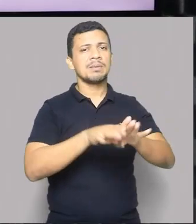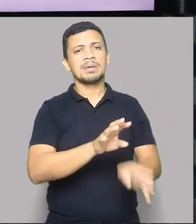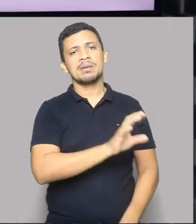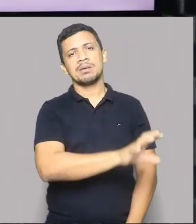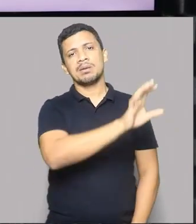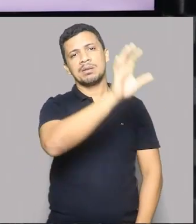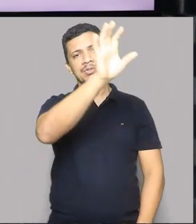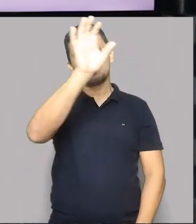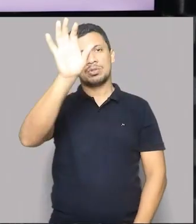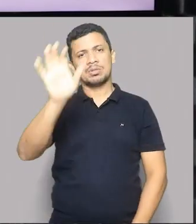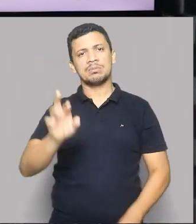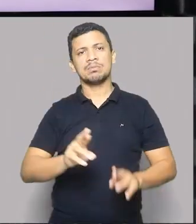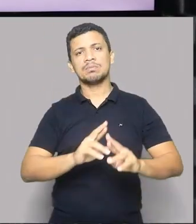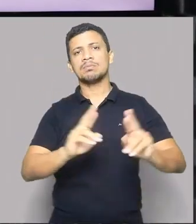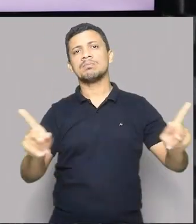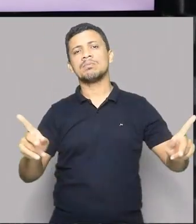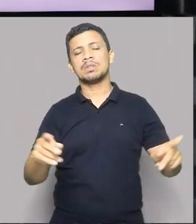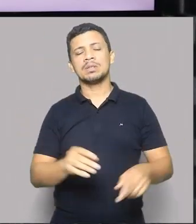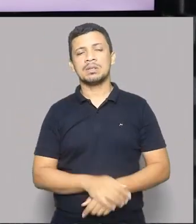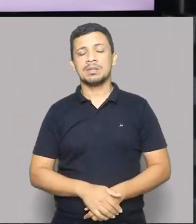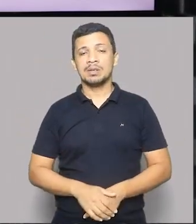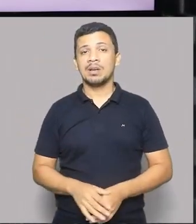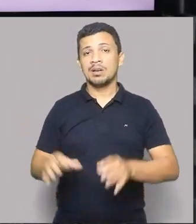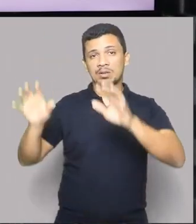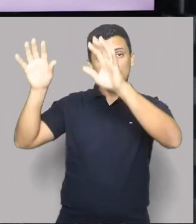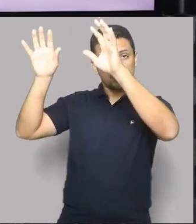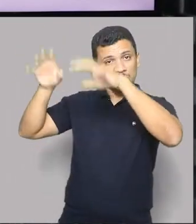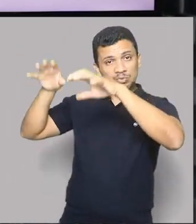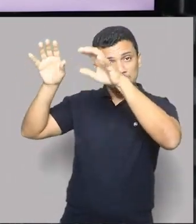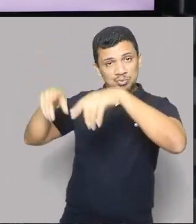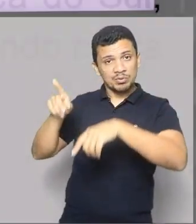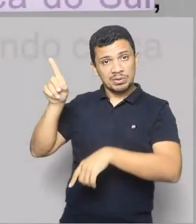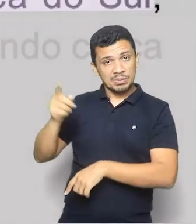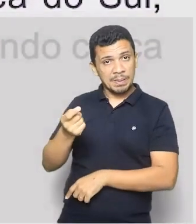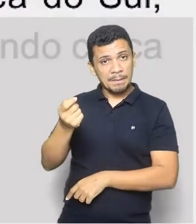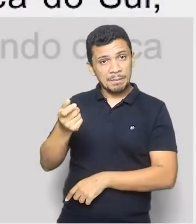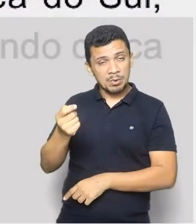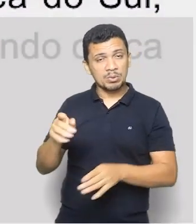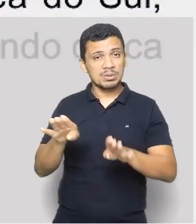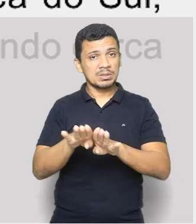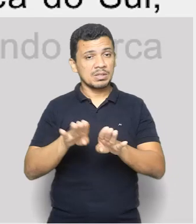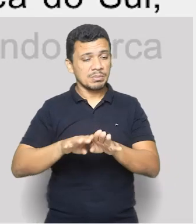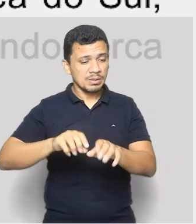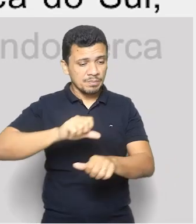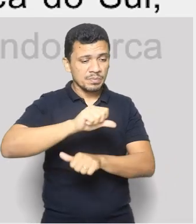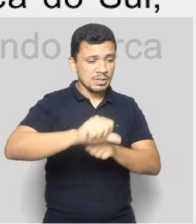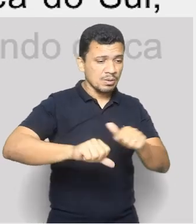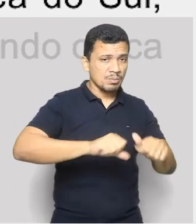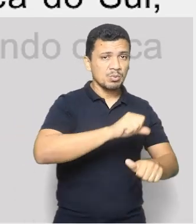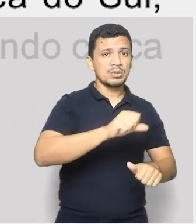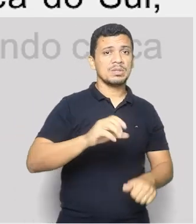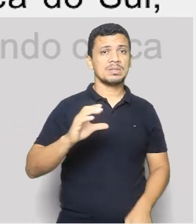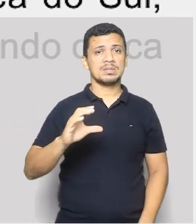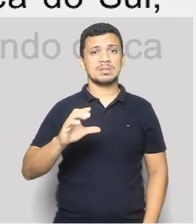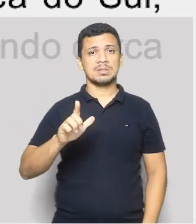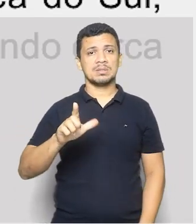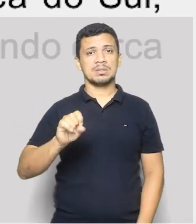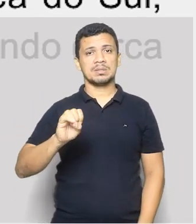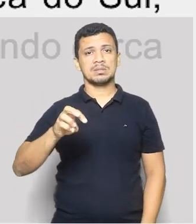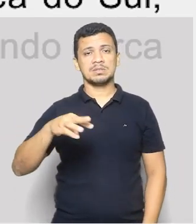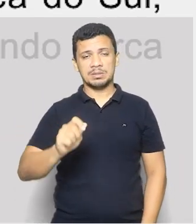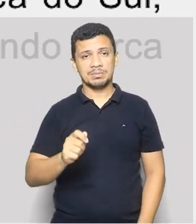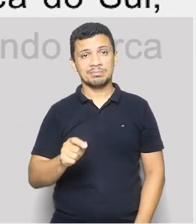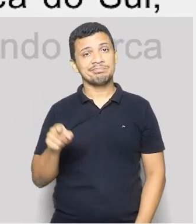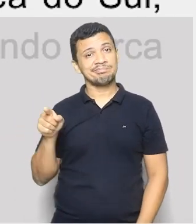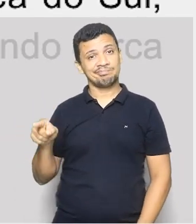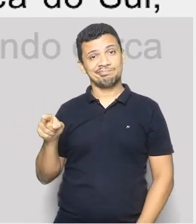E como não tem chovido como esperado, mas também as mudanças climatológicas contribuem para a diminuição do